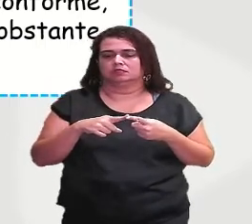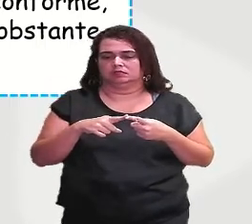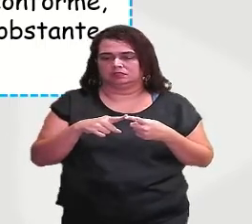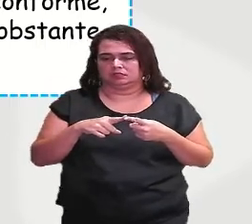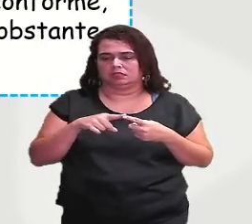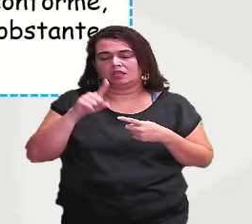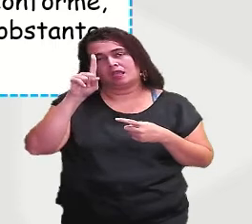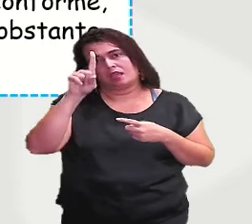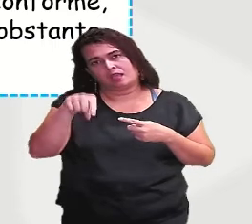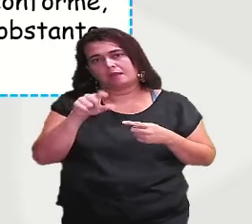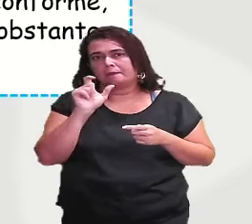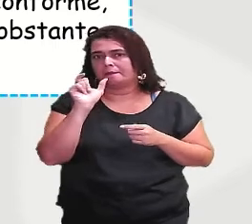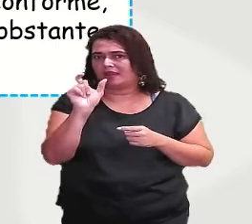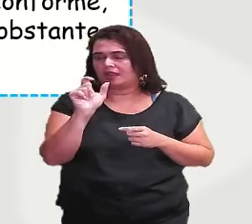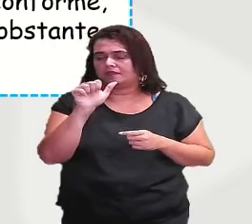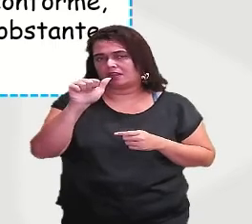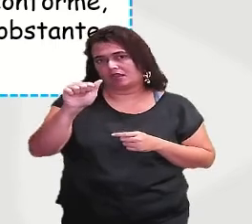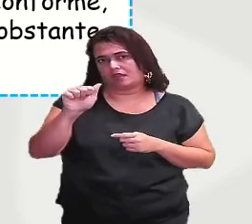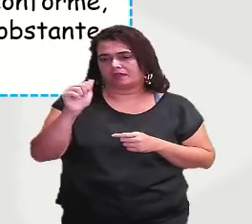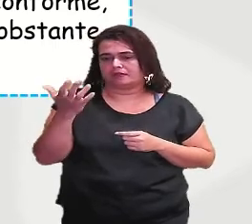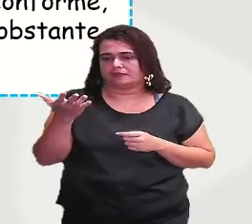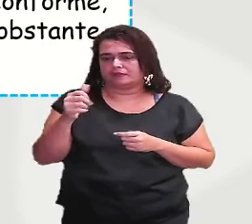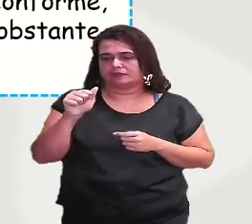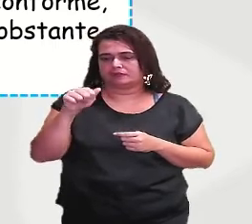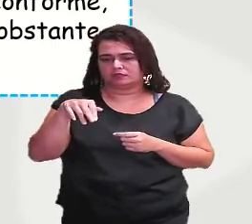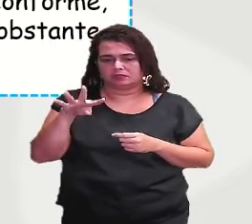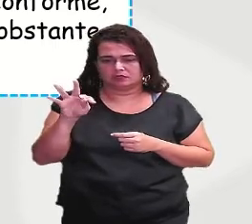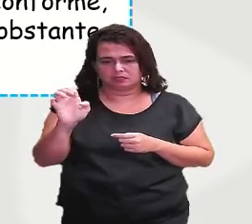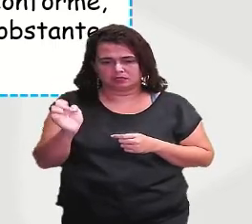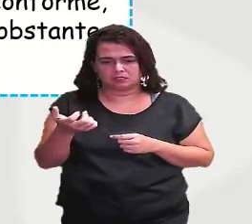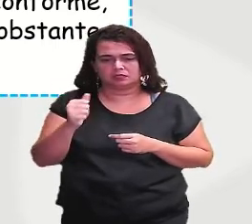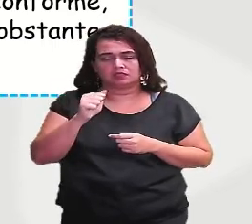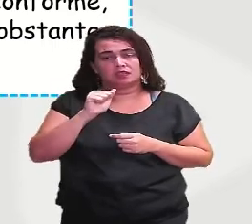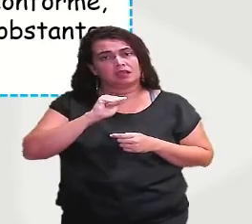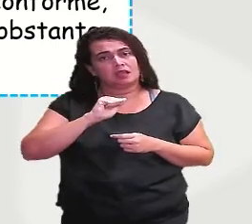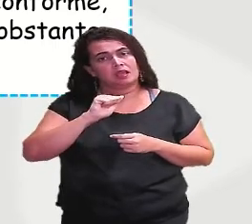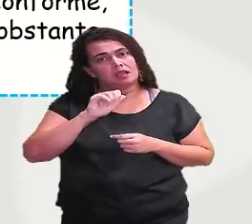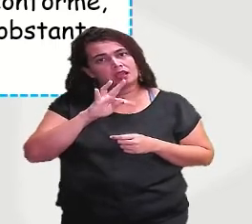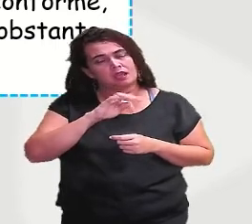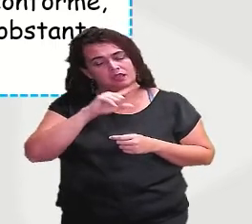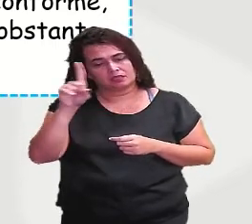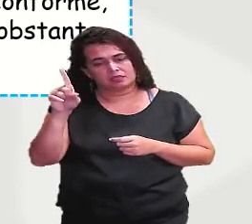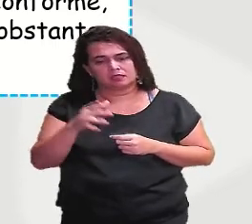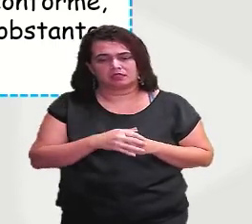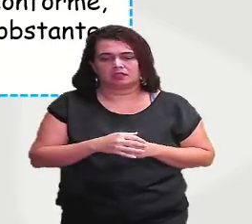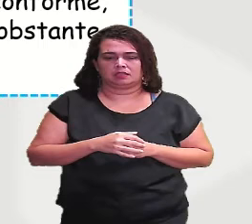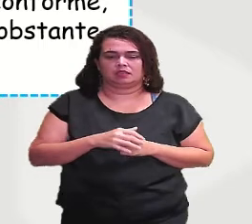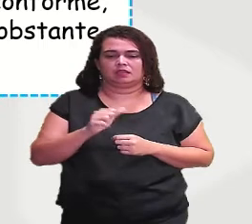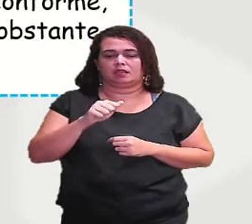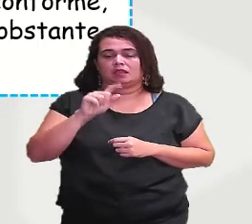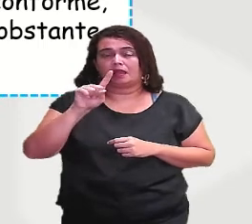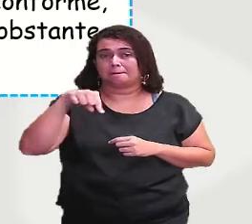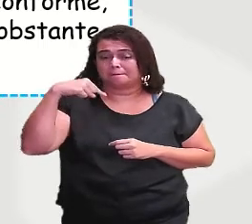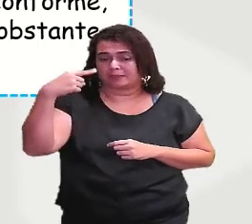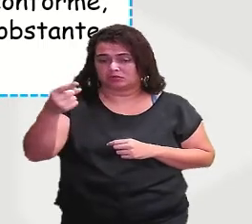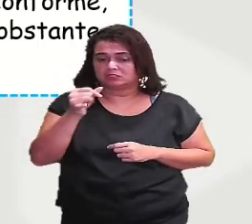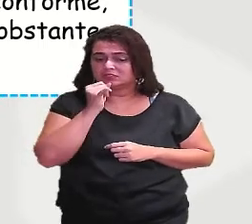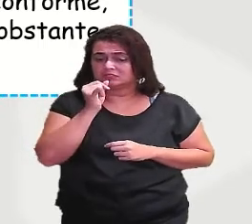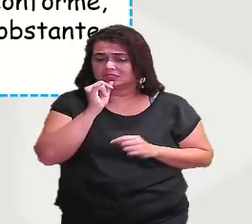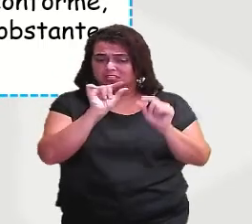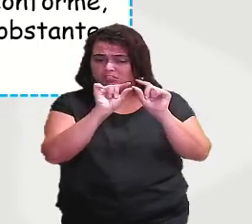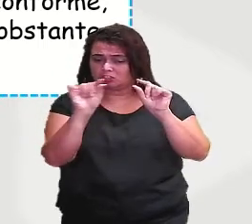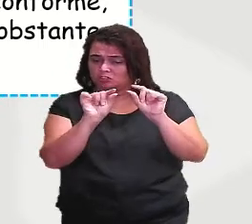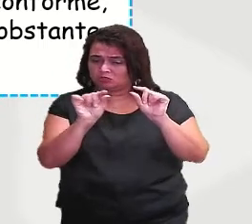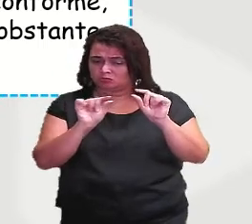como preposição. Então, a, ante, até, após, né? Temos aí esses exemplos